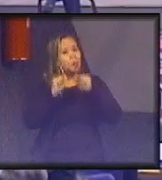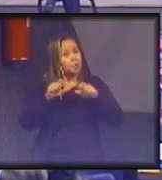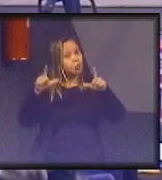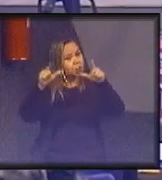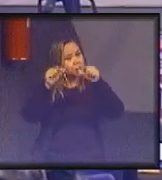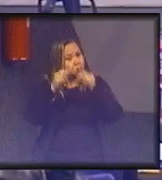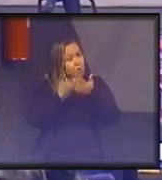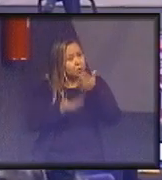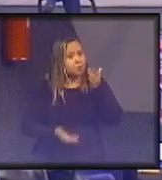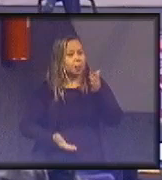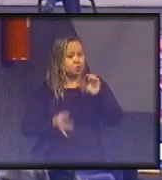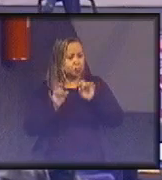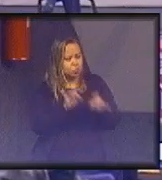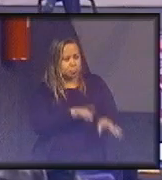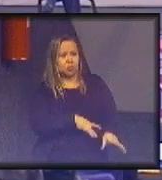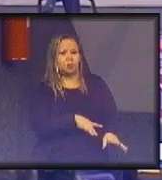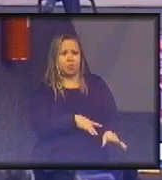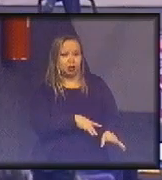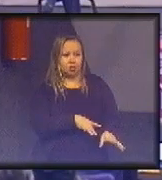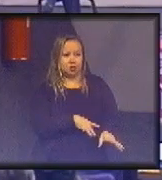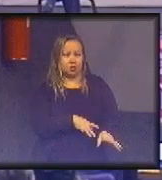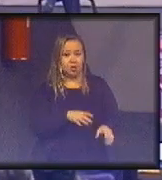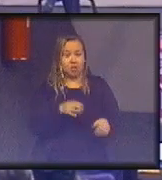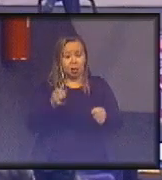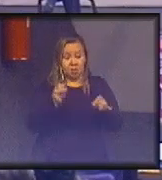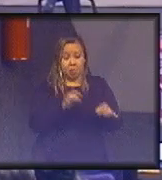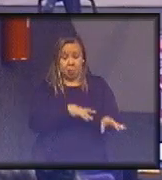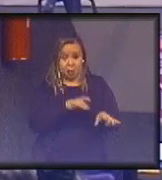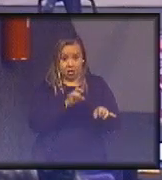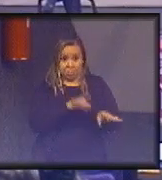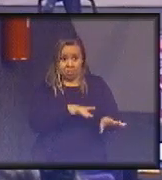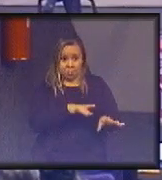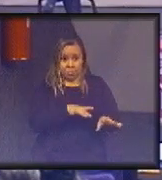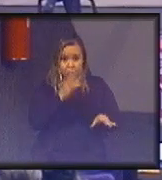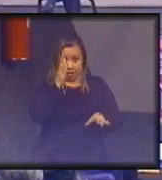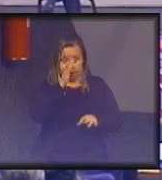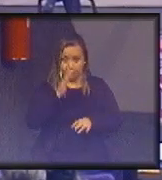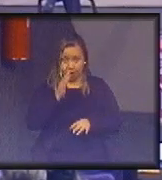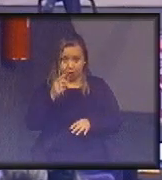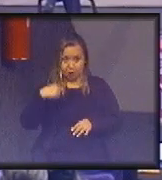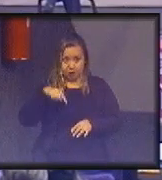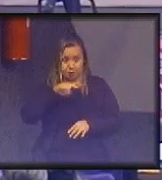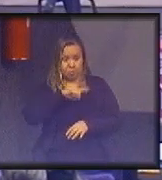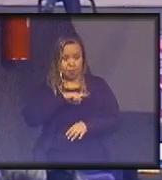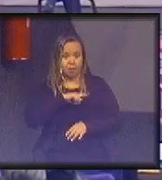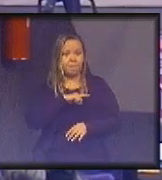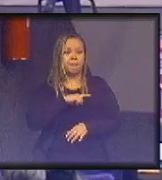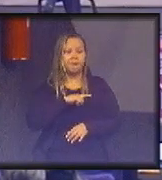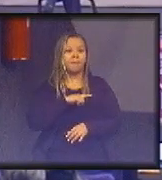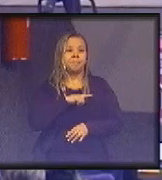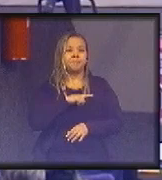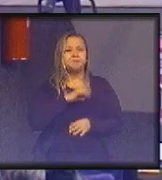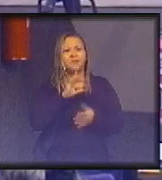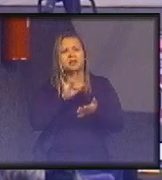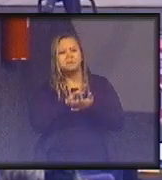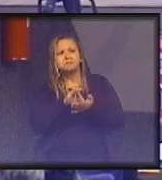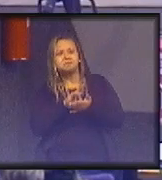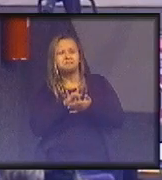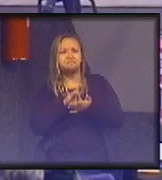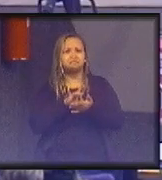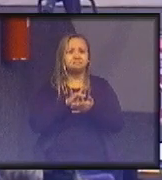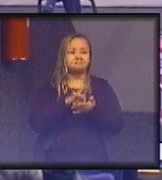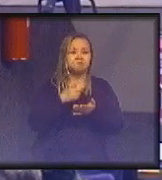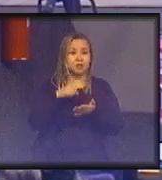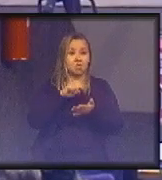perdas e os desperdícios. Nas perdas, no caso brasileiro, na verdade, eu faço um parênteses